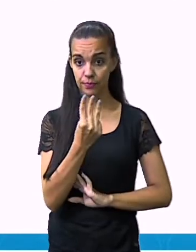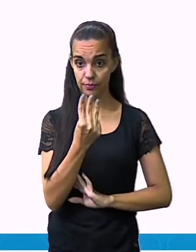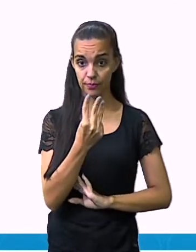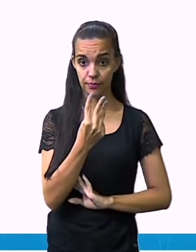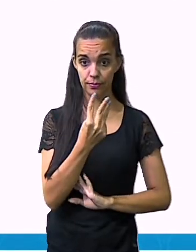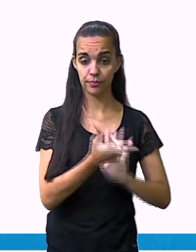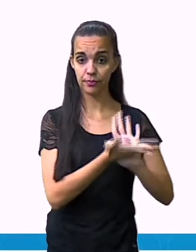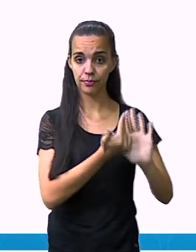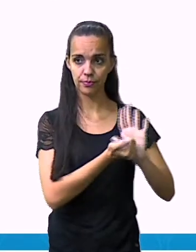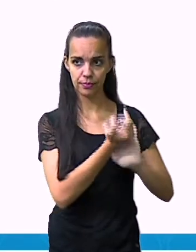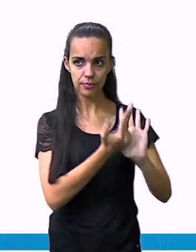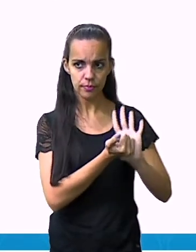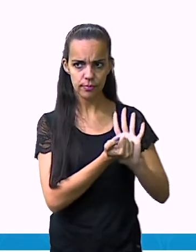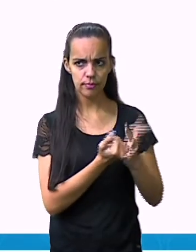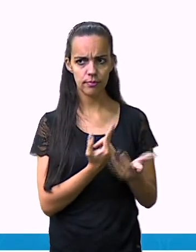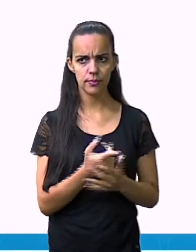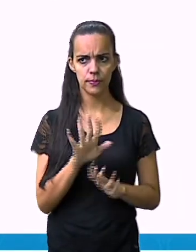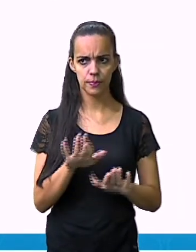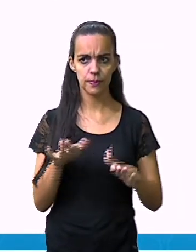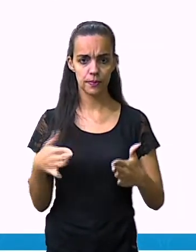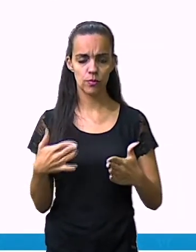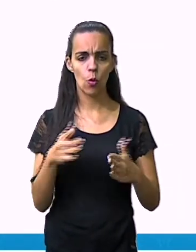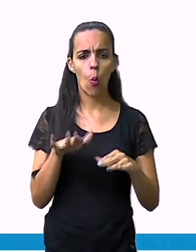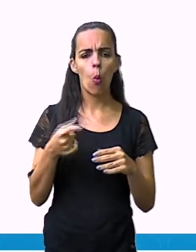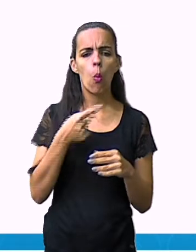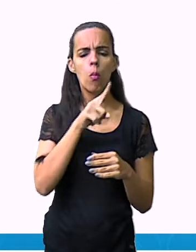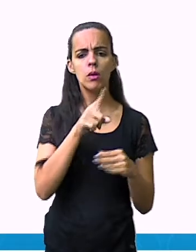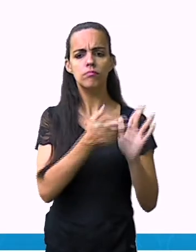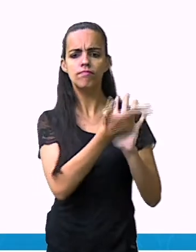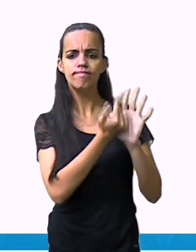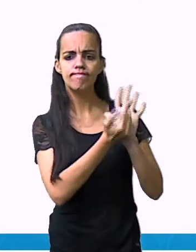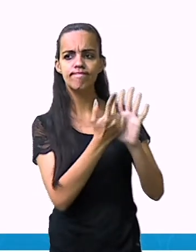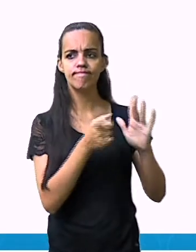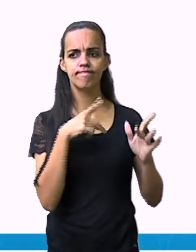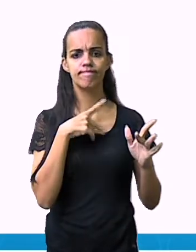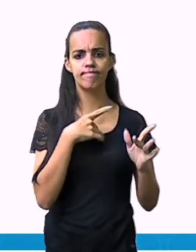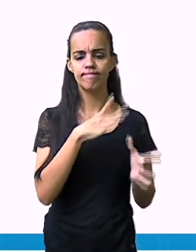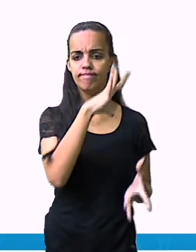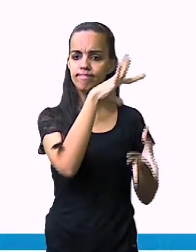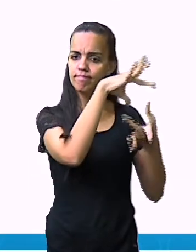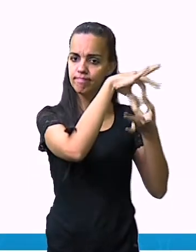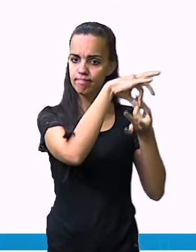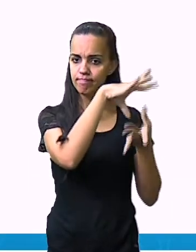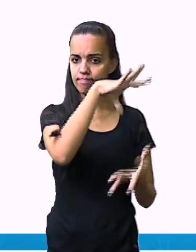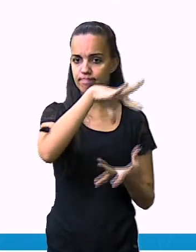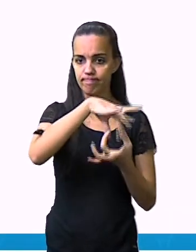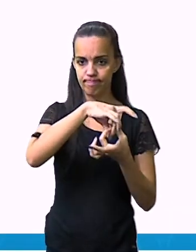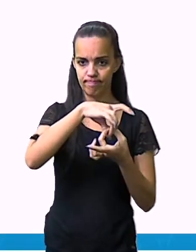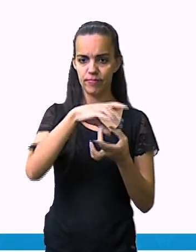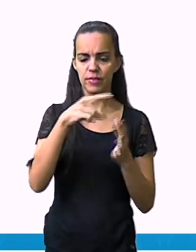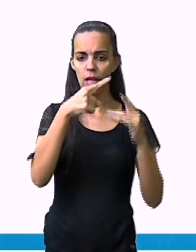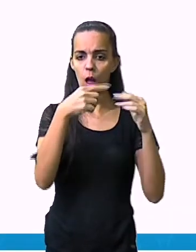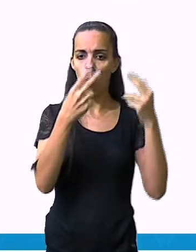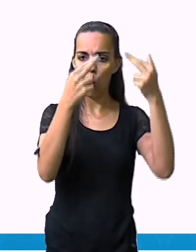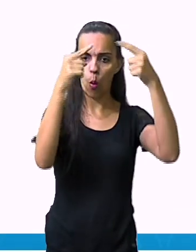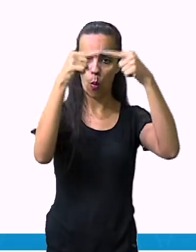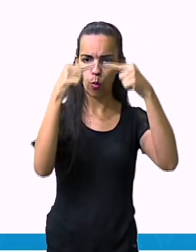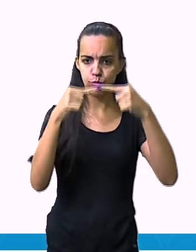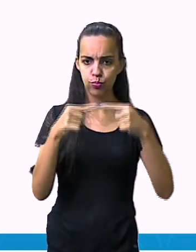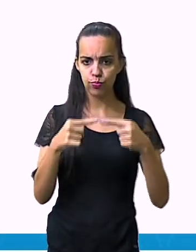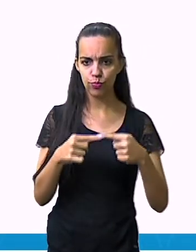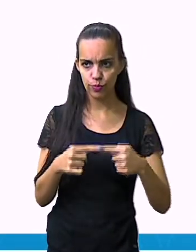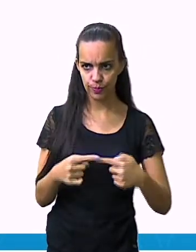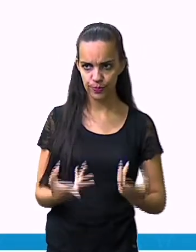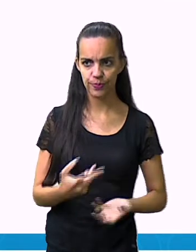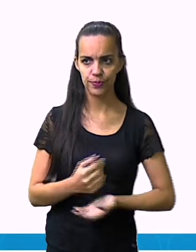produtos. Quais dessas imagens nós vamos enumerar de acordo com a informação de cada produto?